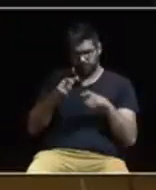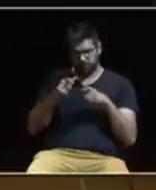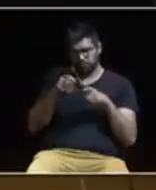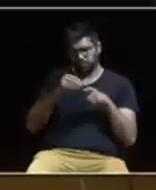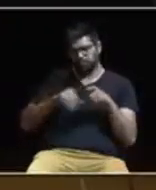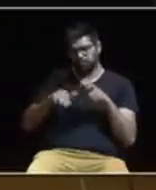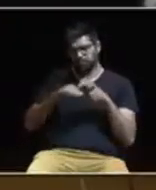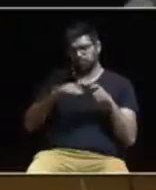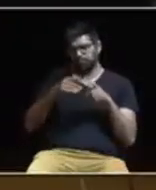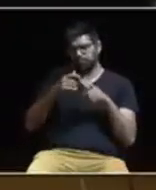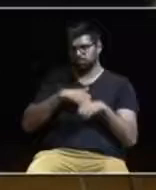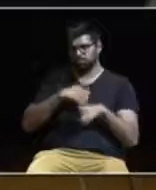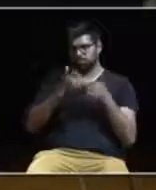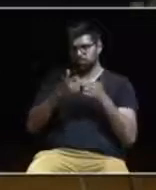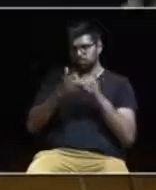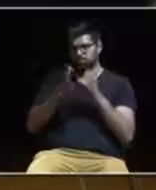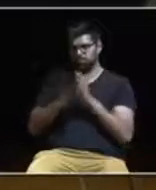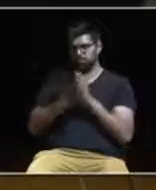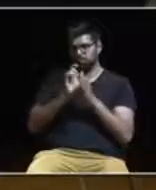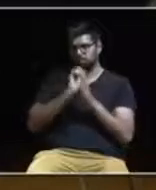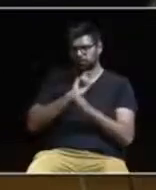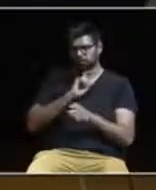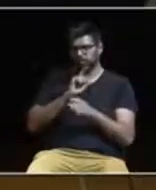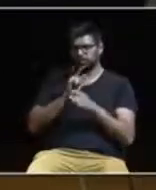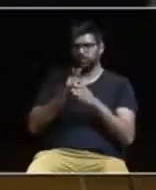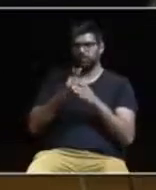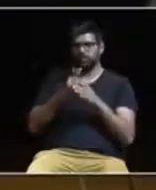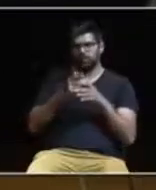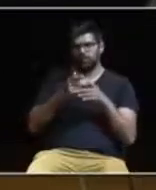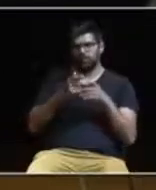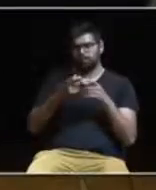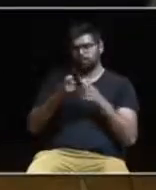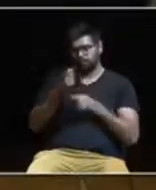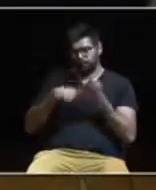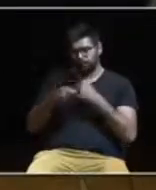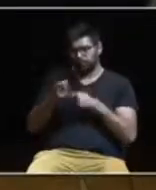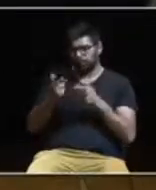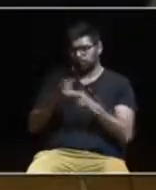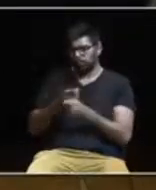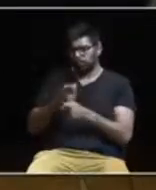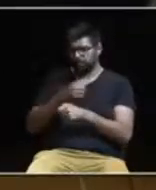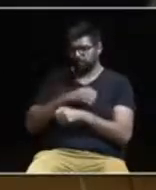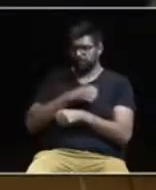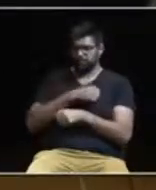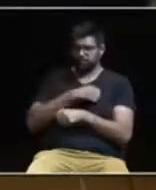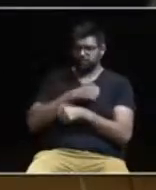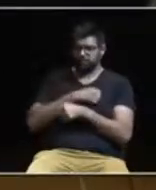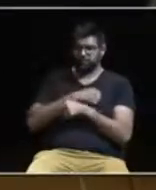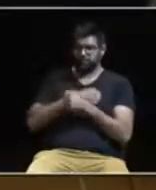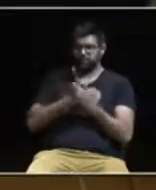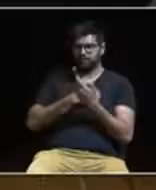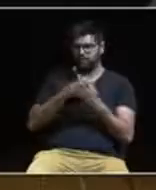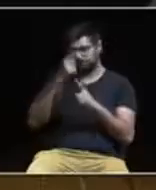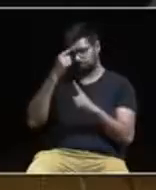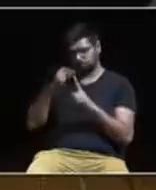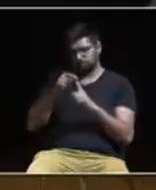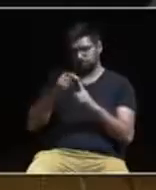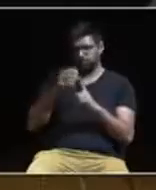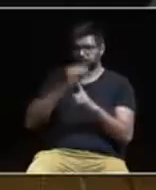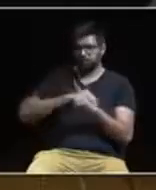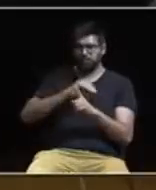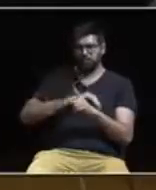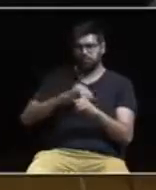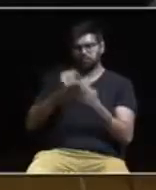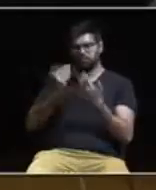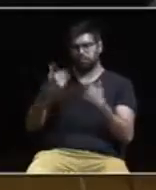toda a cidade, permitindo e facilitando a especulação imobiliária, completamente virada para o lucro, sem qualquer estudo que sustente a sua